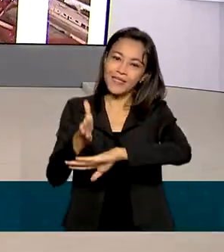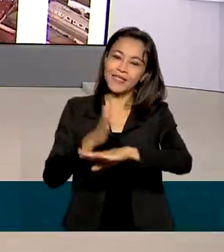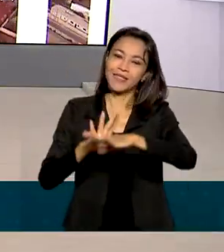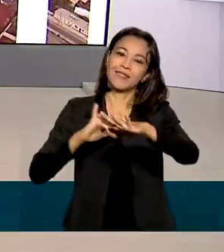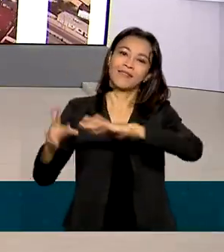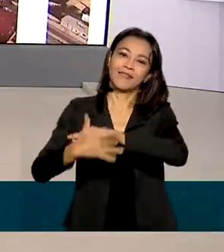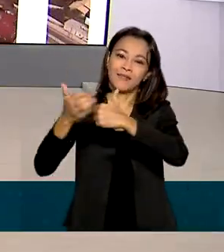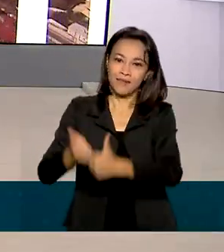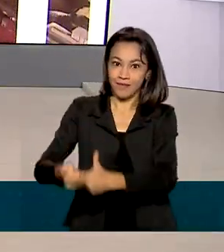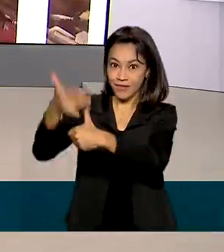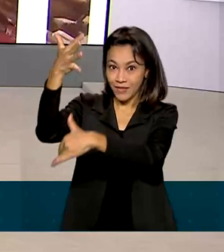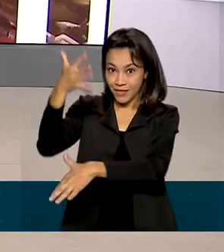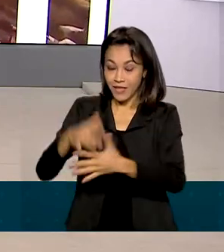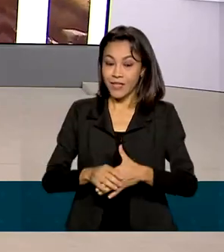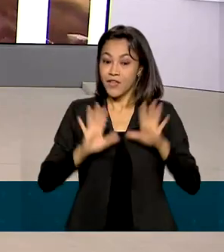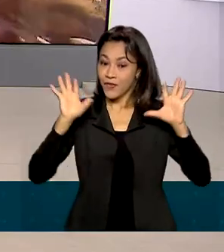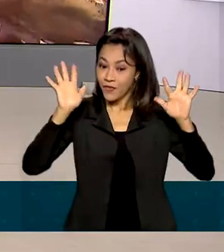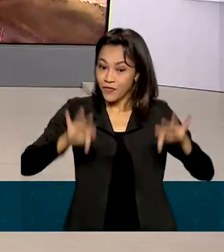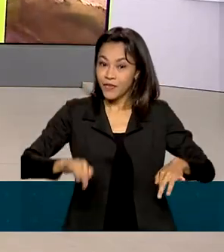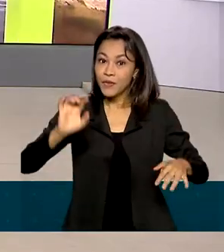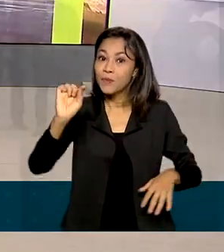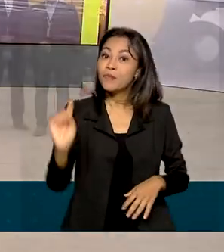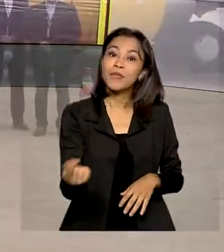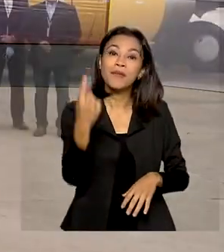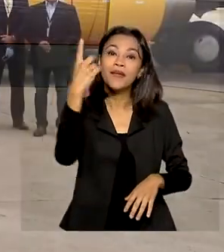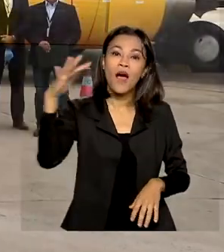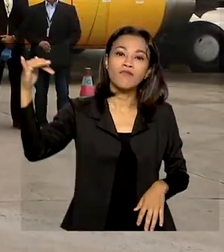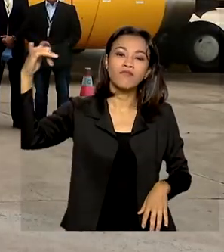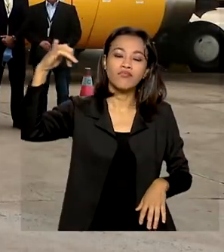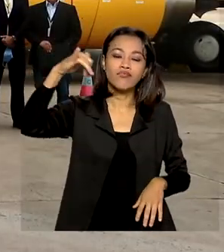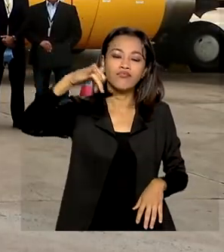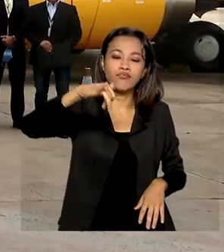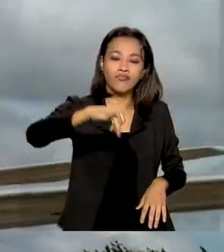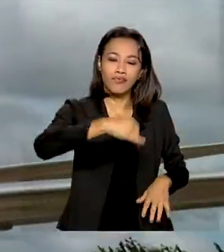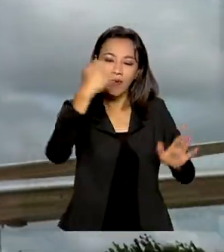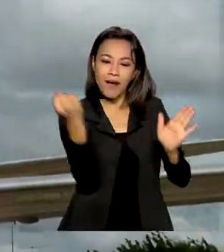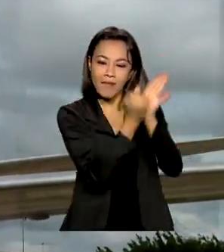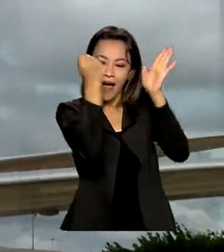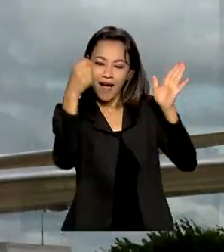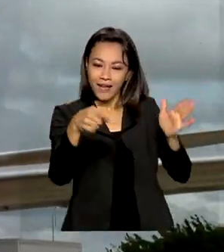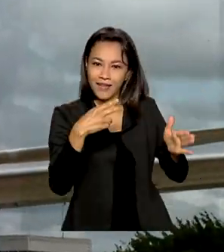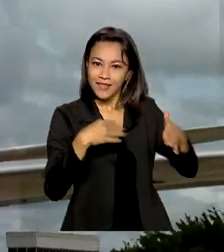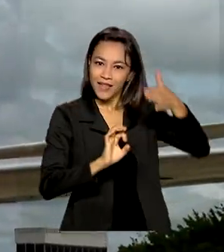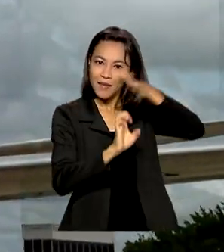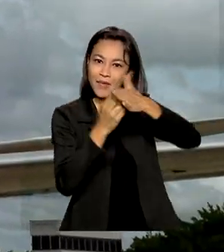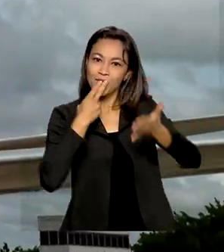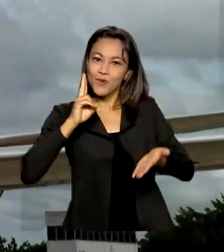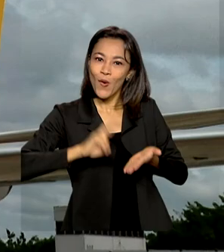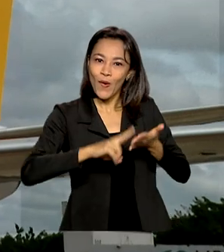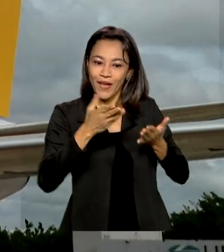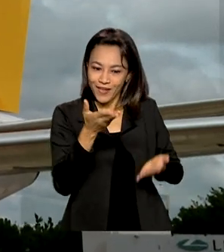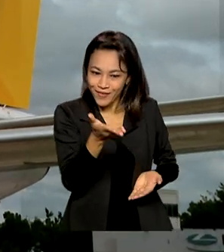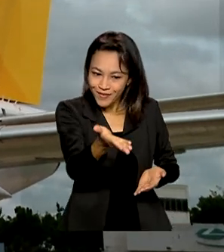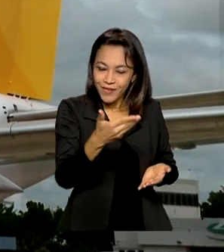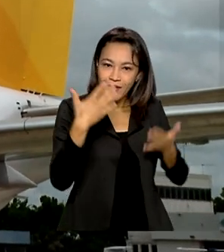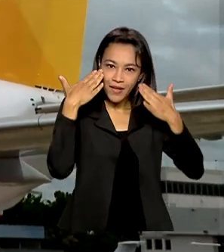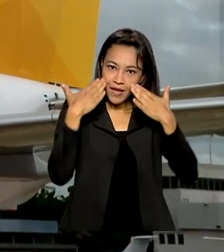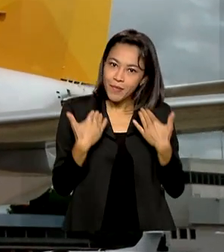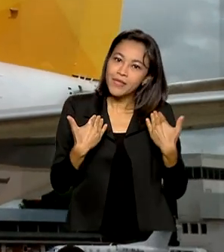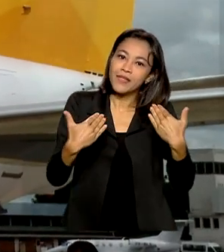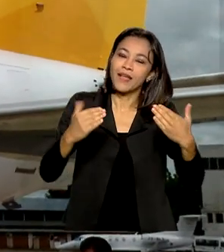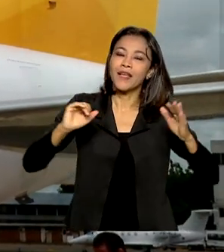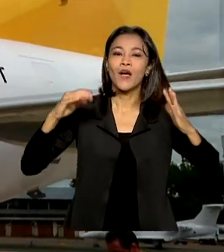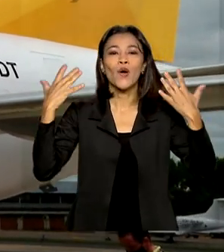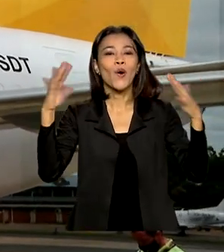sociais. Encerramos com imagens do primeiro avião caracterizado com a marca dos Correios. A aeronave foi apresentada durante as